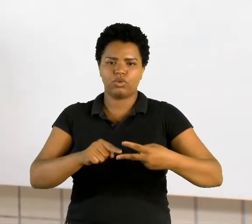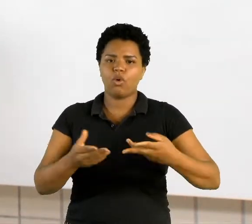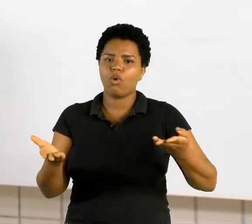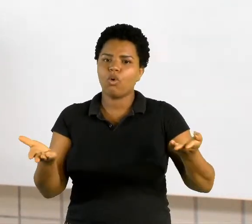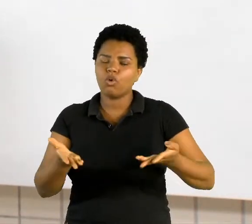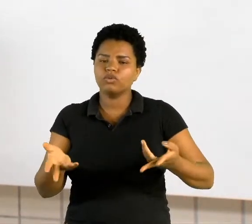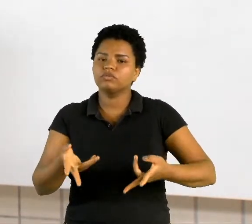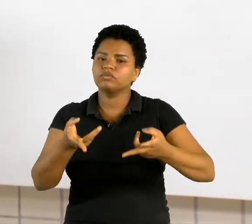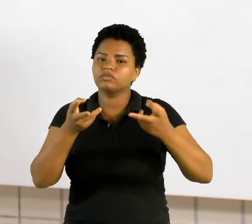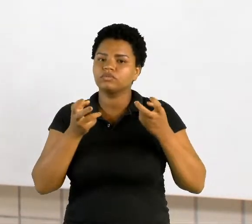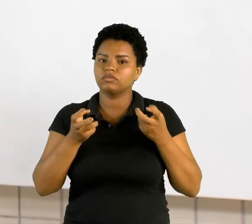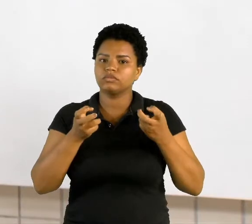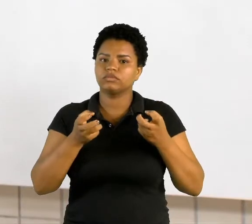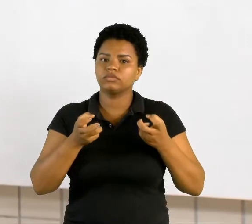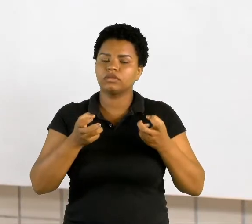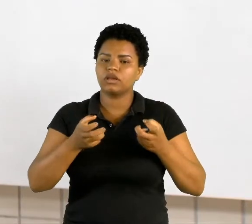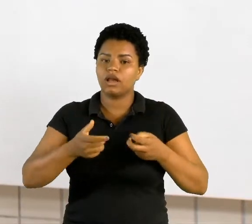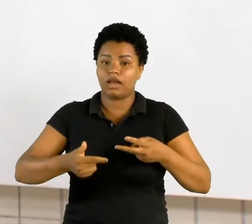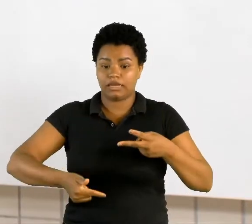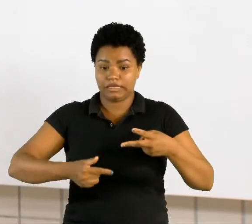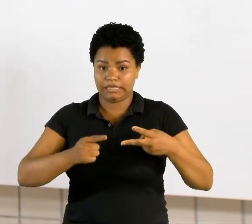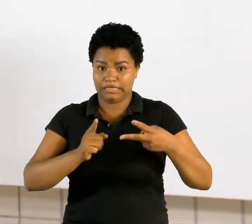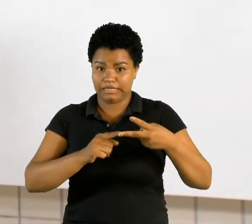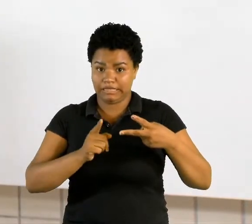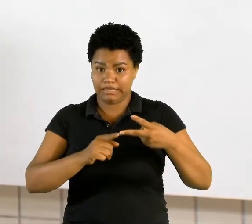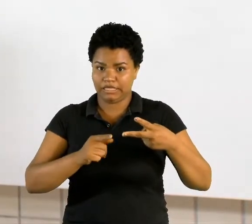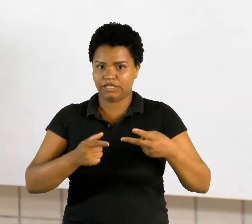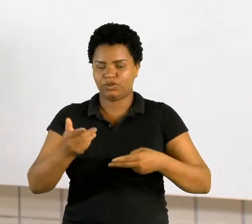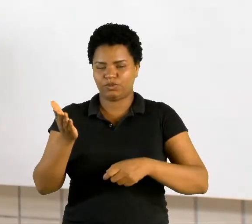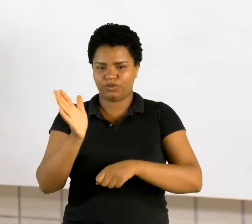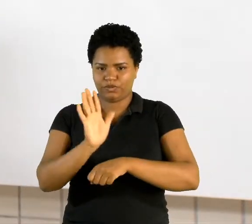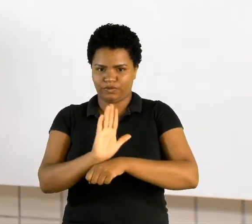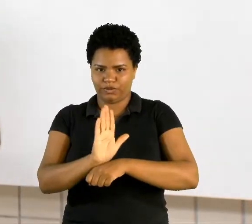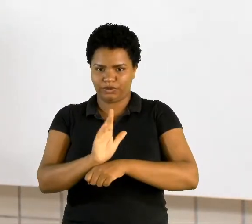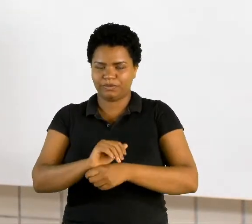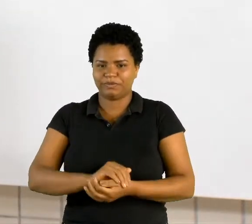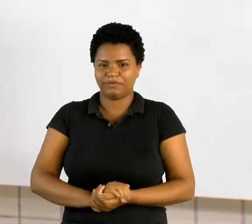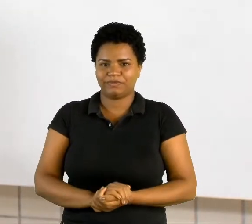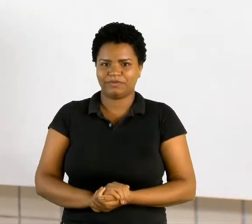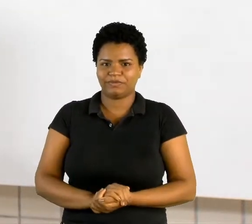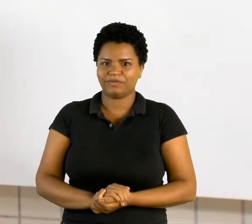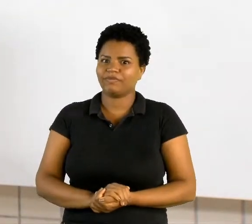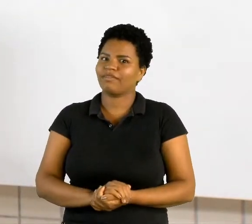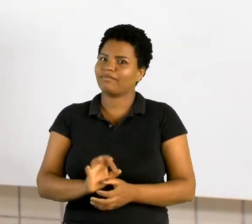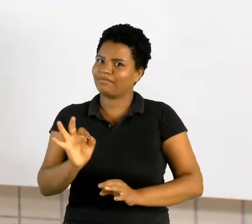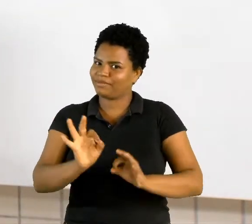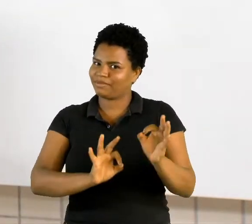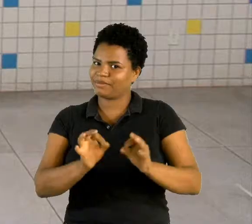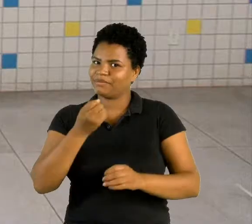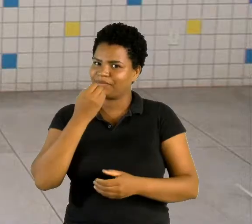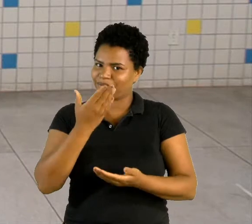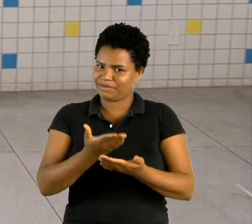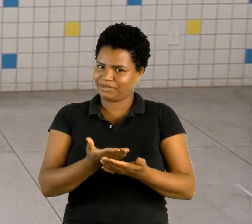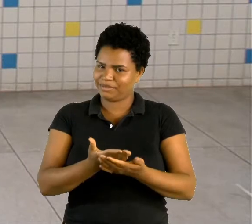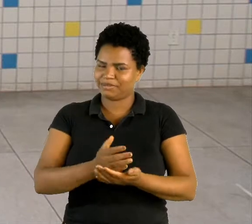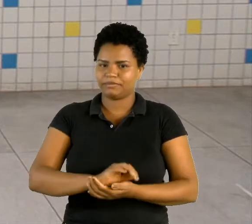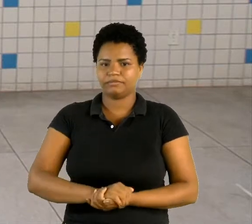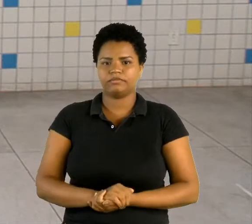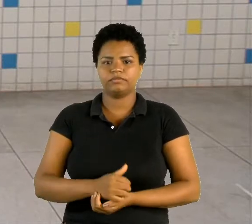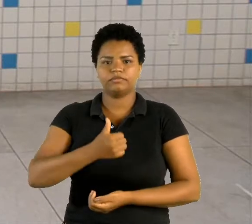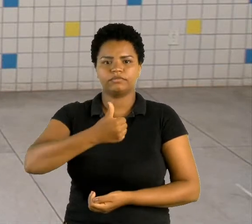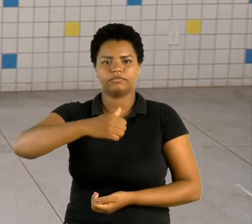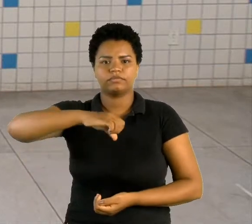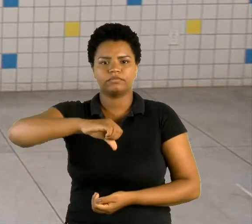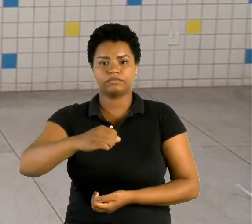receber a segunda parte do nosso vídeo. Turma, preparem-se e bons estudos. 1914,